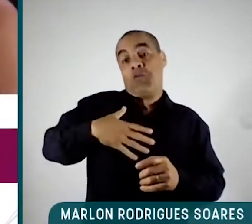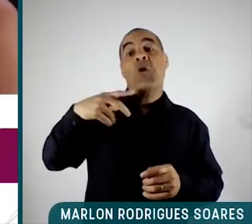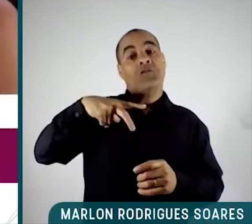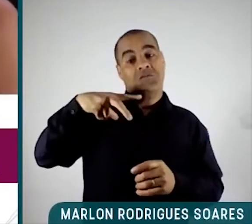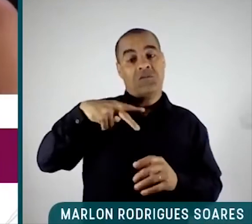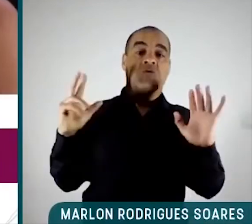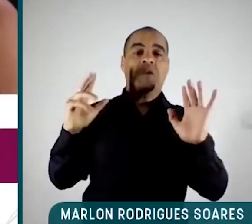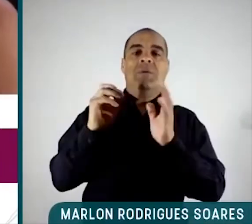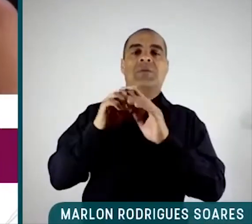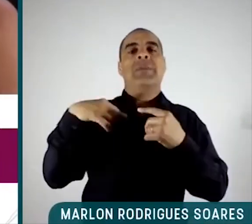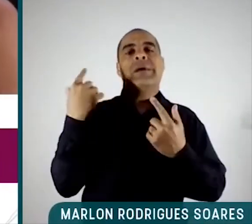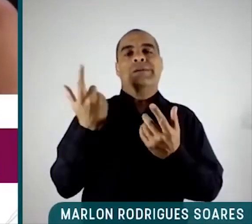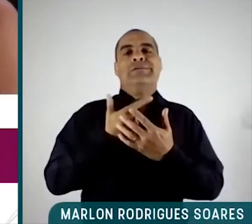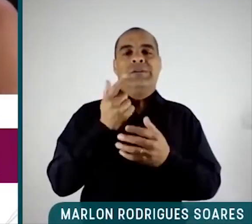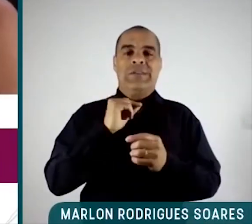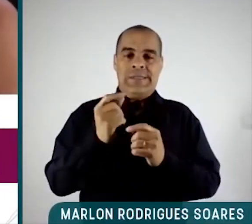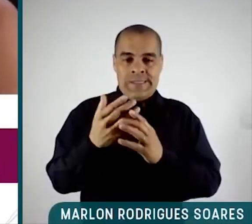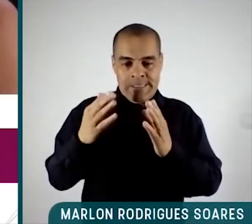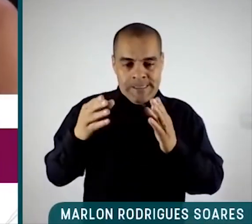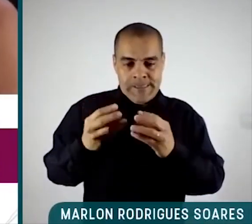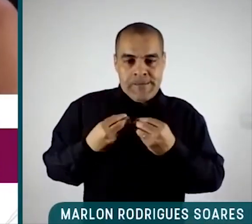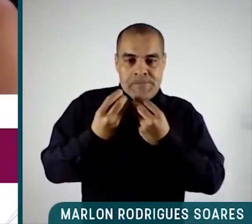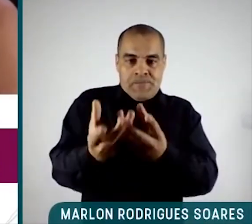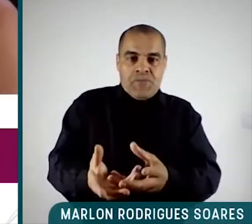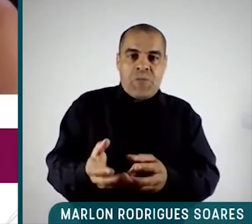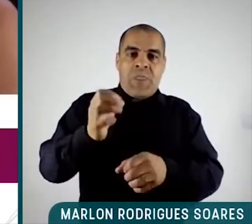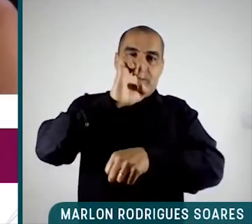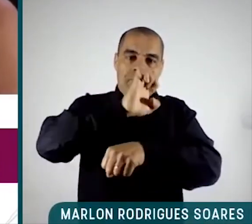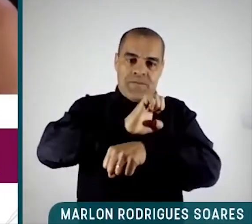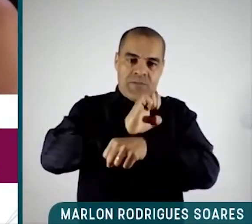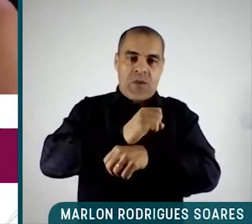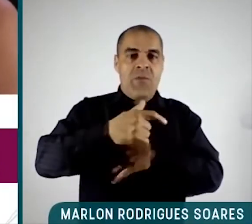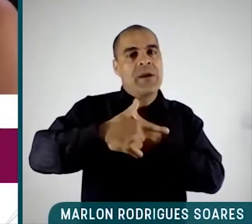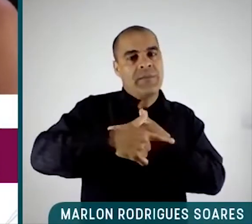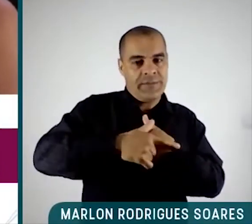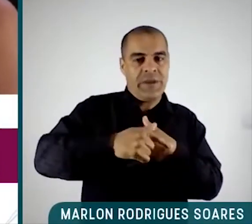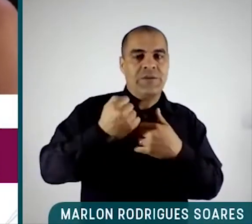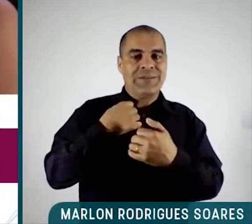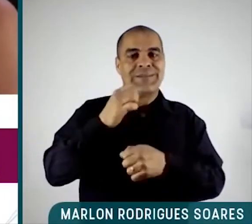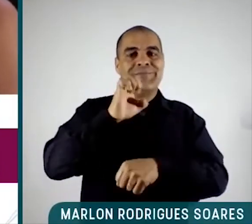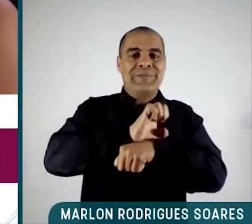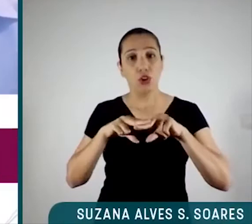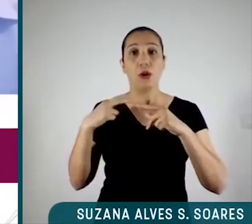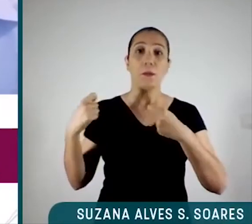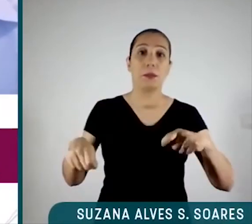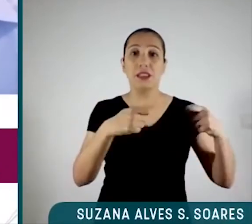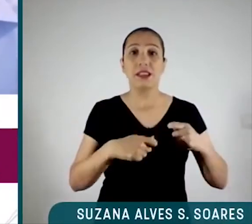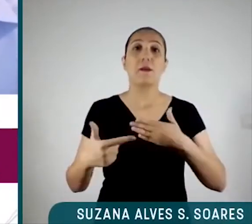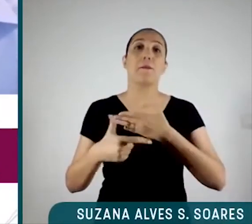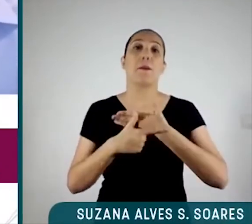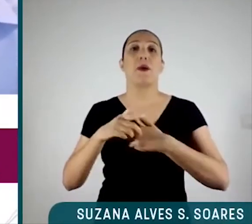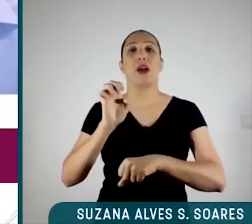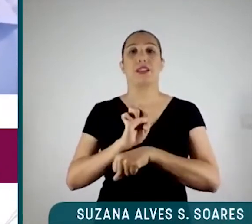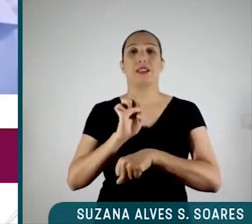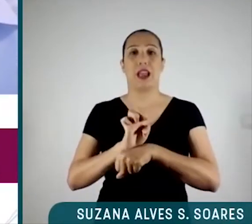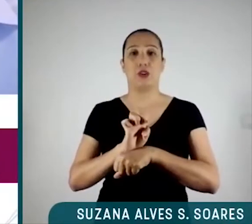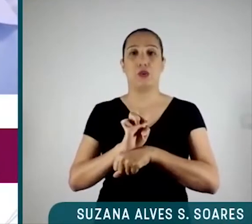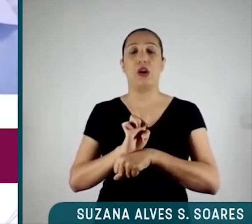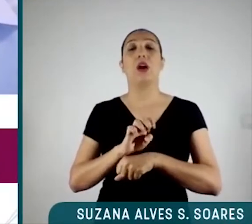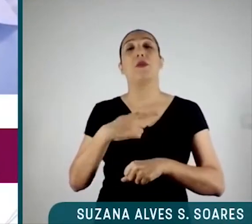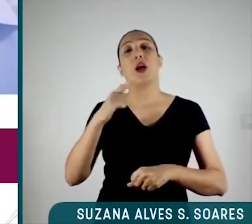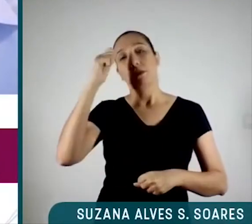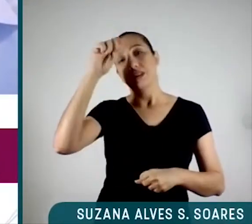definimos um papel para o nosso Estado, que é um papel de Estado de bem-estar social. Então, se a gente aprender uma lição com